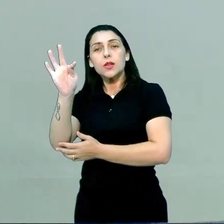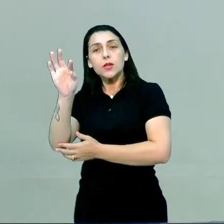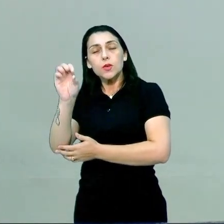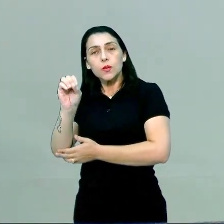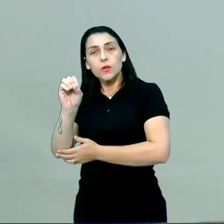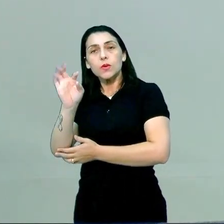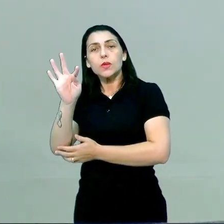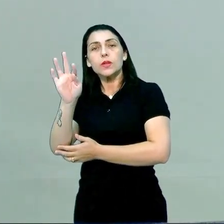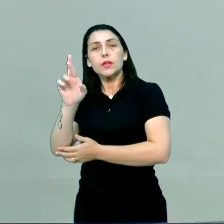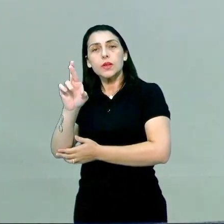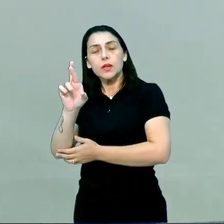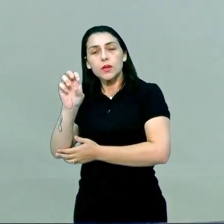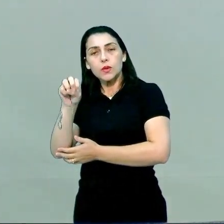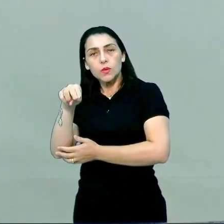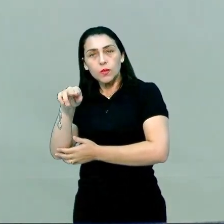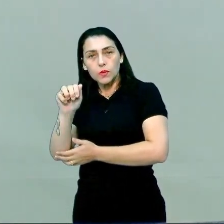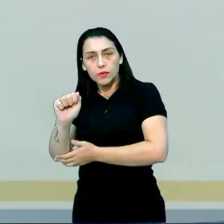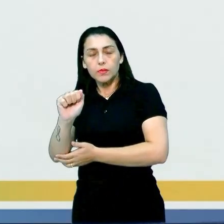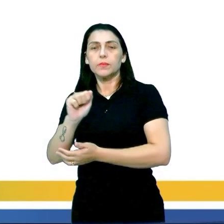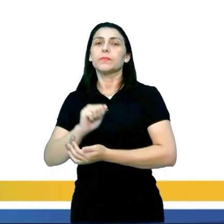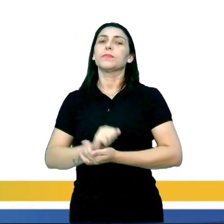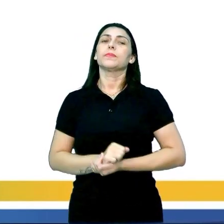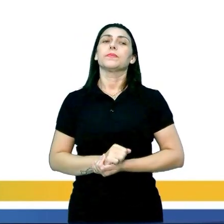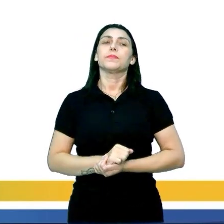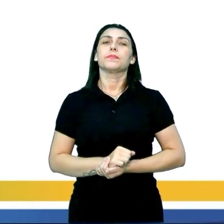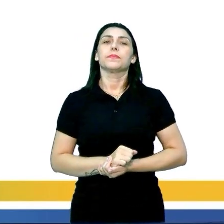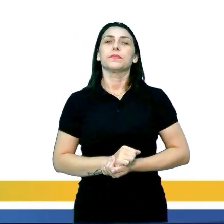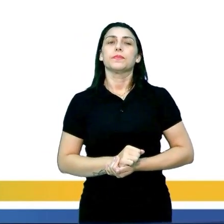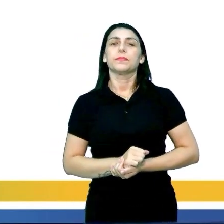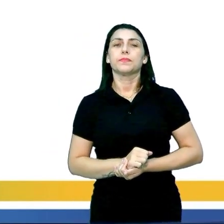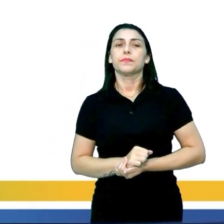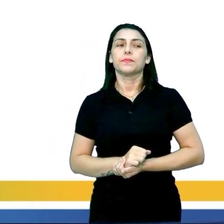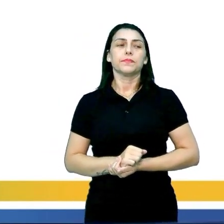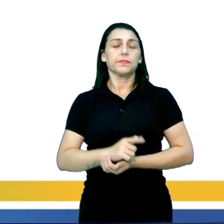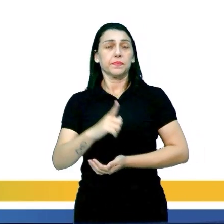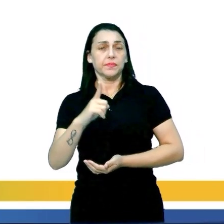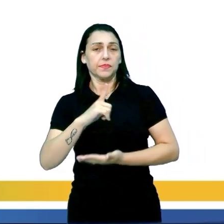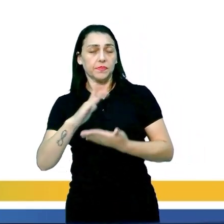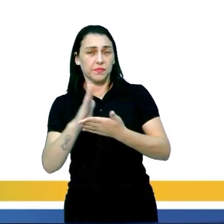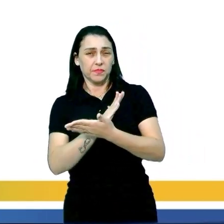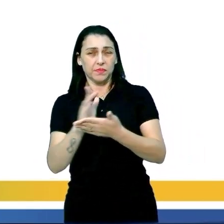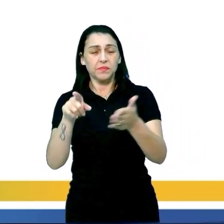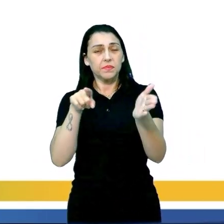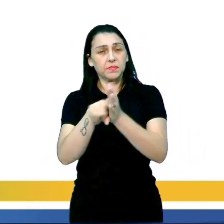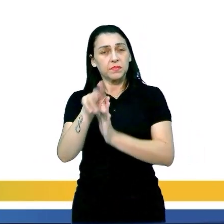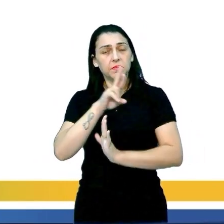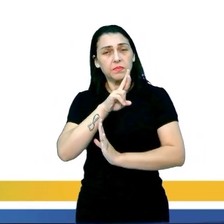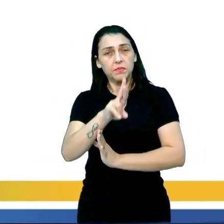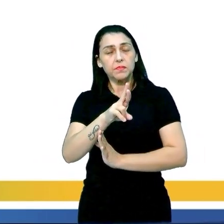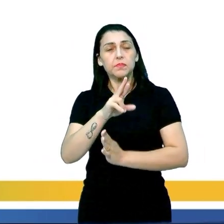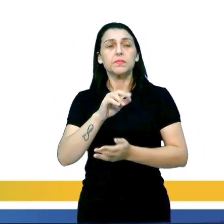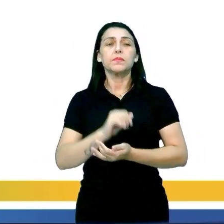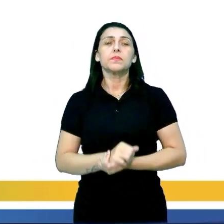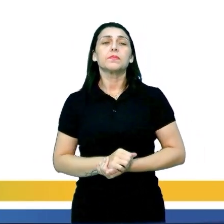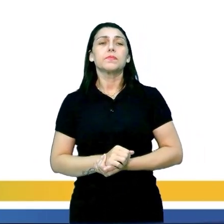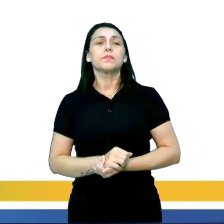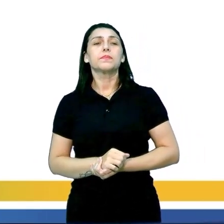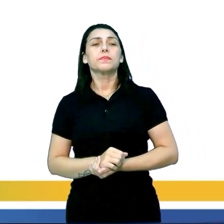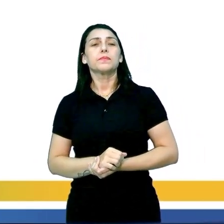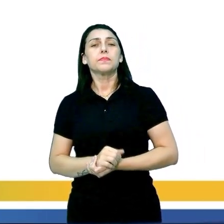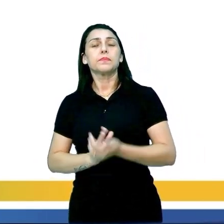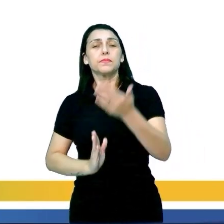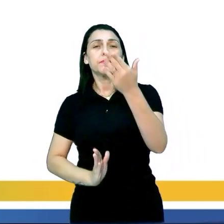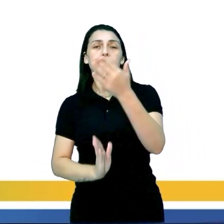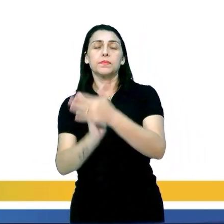testosterona, tá certo? Bom, com isso, pessoal, a gente tem umas questõezinhas pra resolver com vocês. A questão do